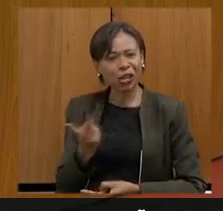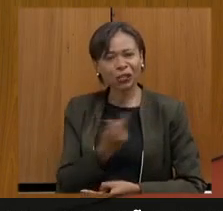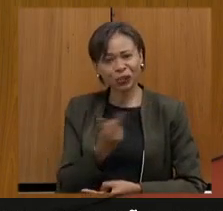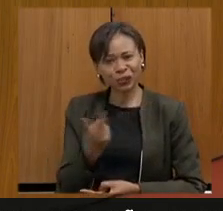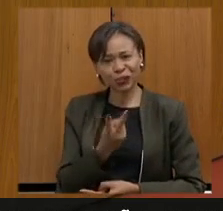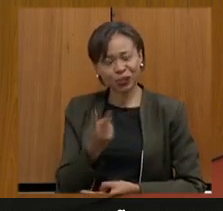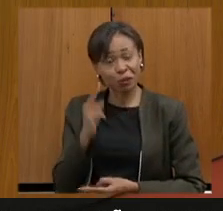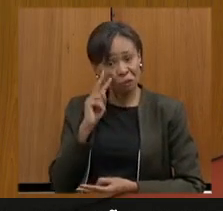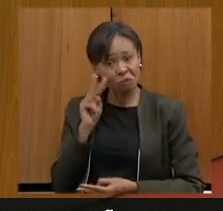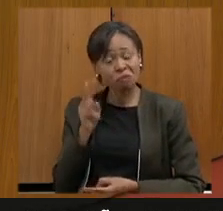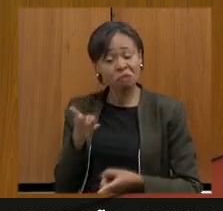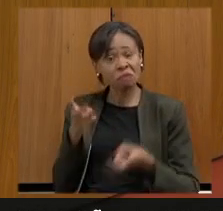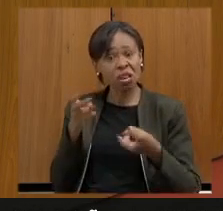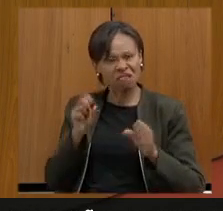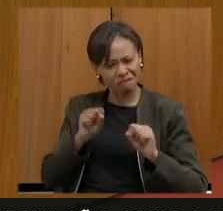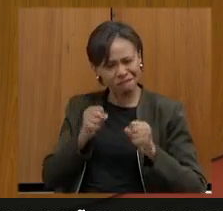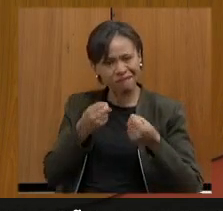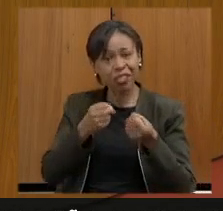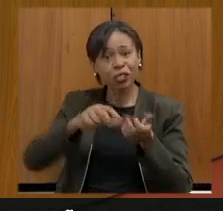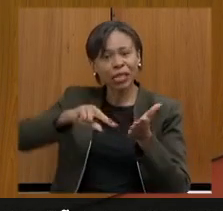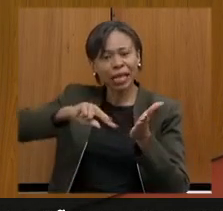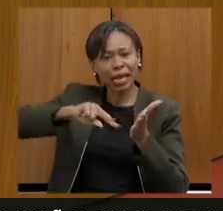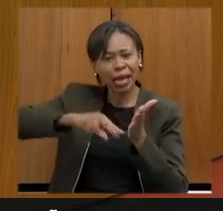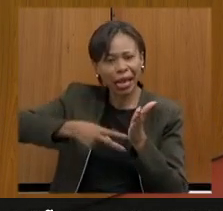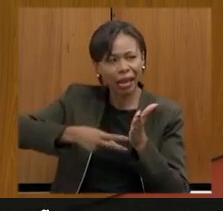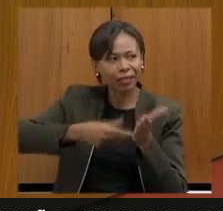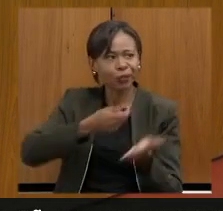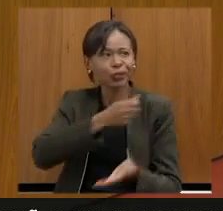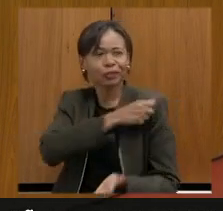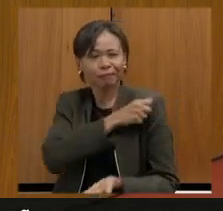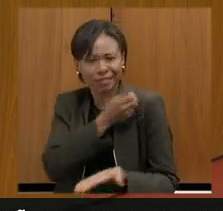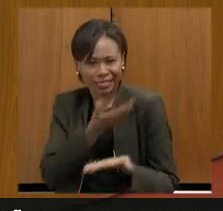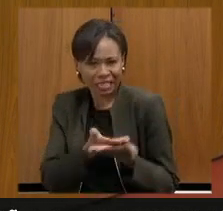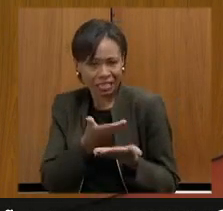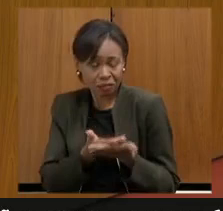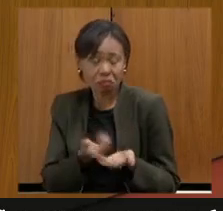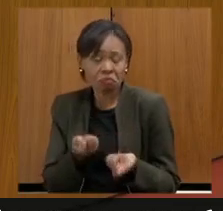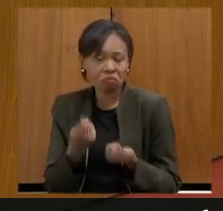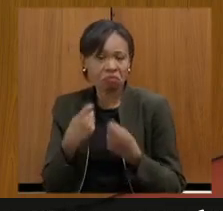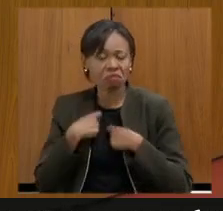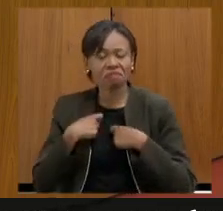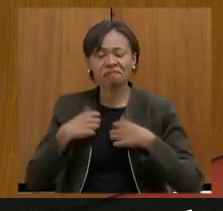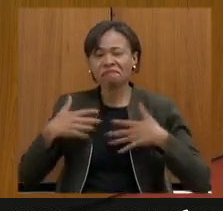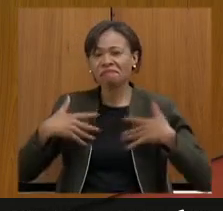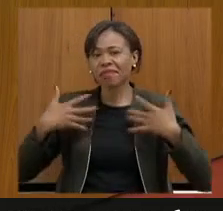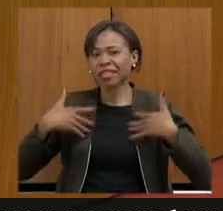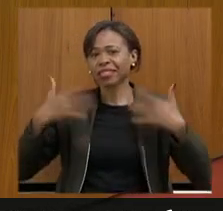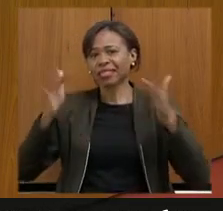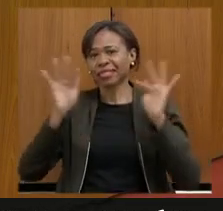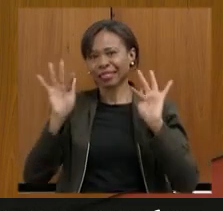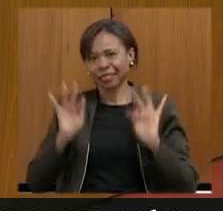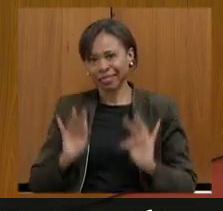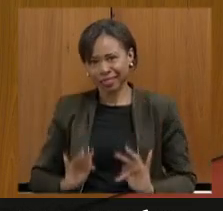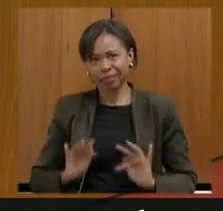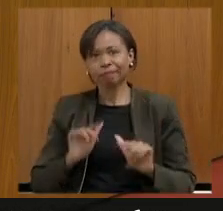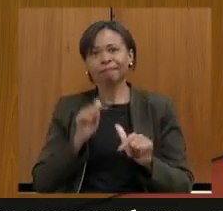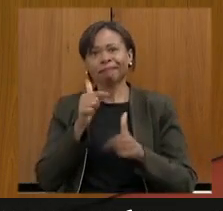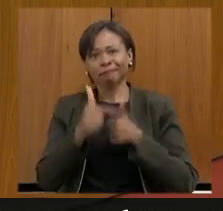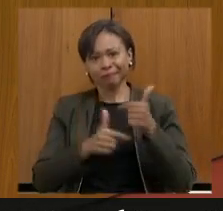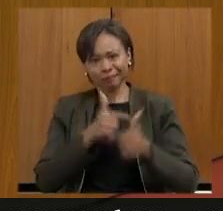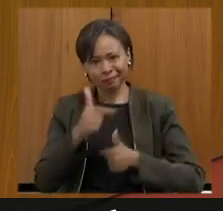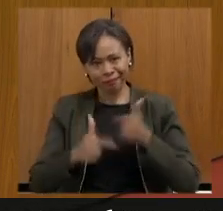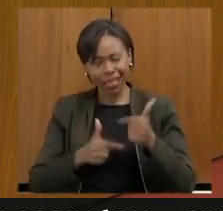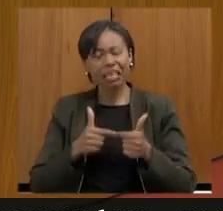defensoras do sindicato dos estudantes e é uma alegria muito grande a gente ver esse trabalho e sempre digo isso da deputada